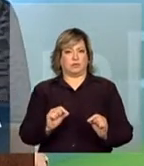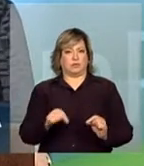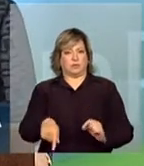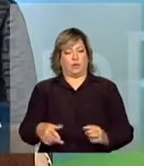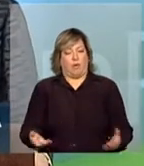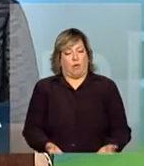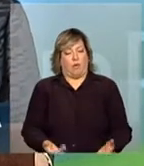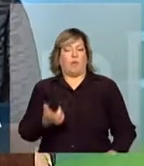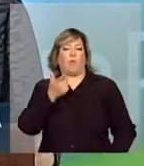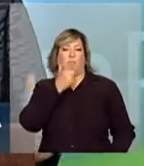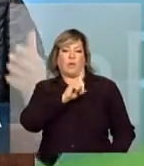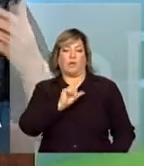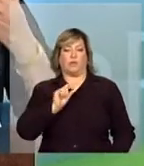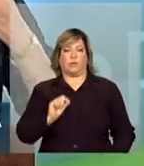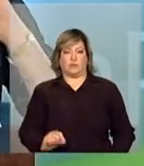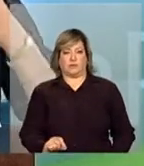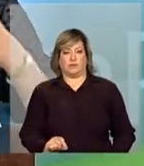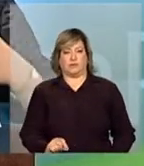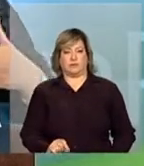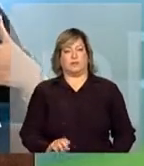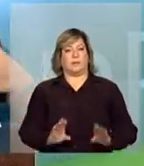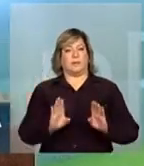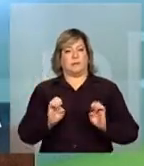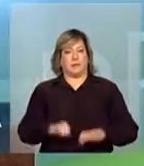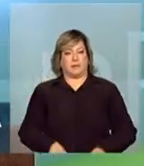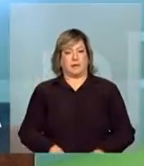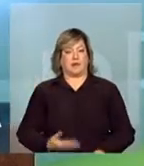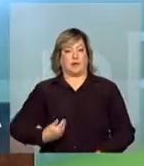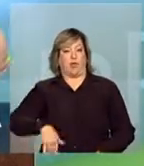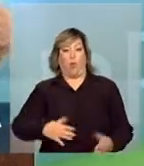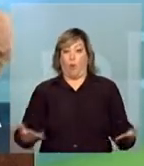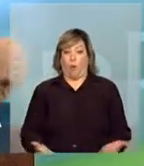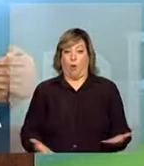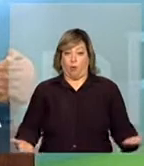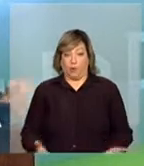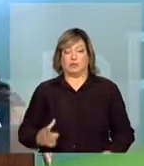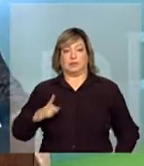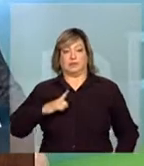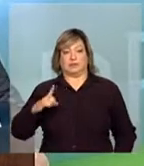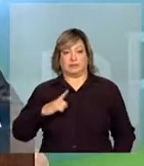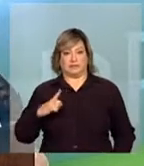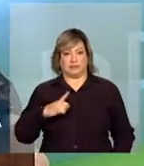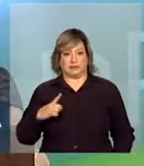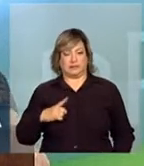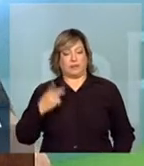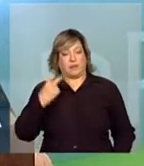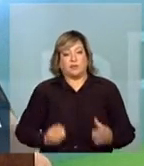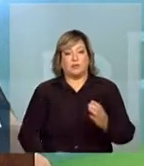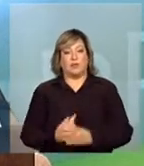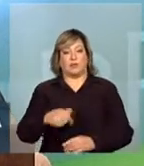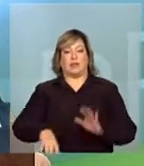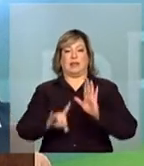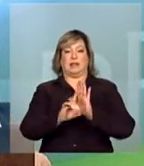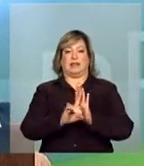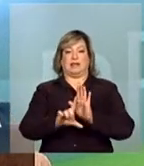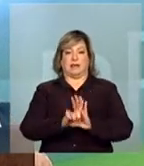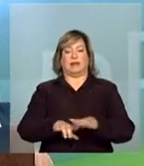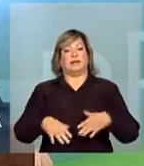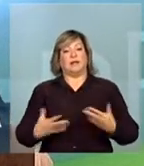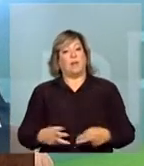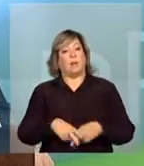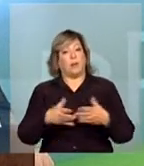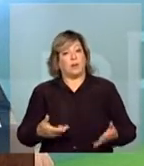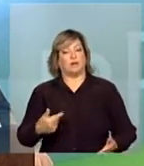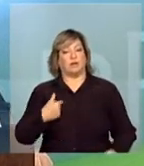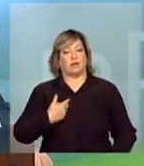hoje nós estamos nos... no qual nós nos respaldamos para lançar o decreto. Por isso, eu faço